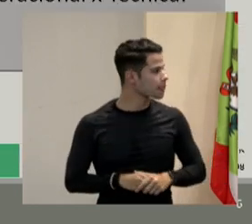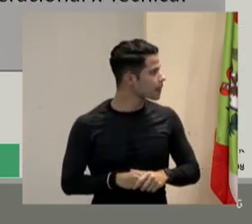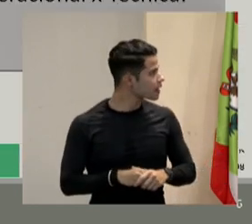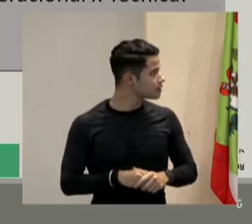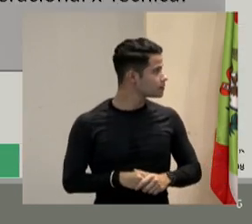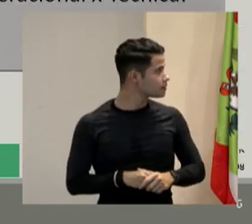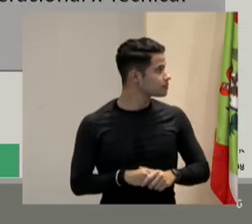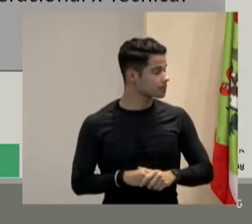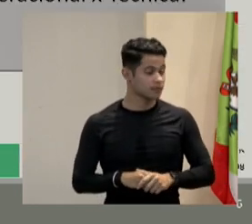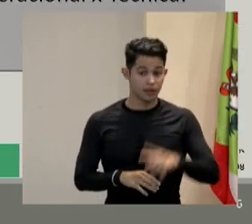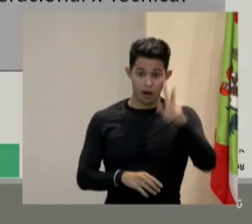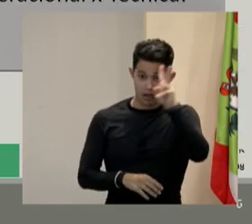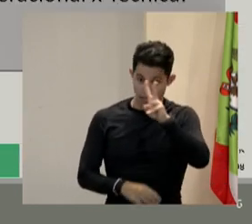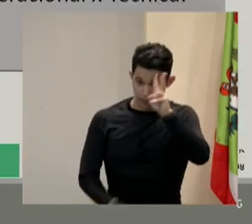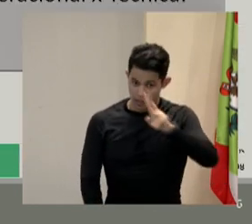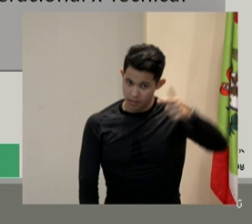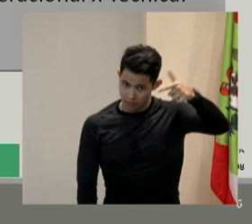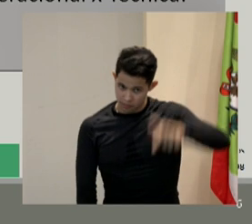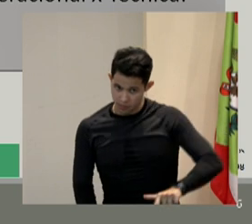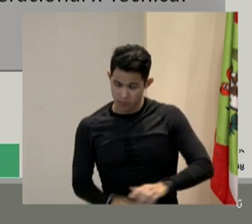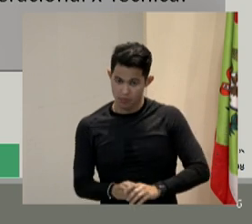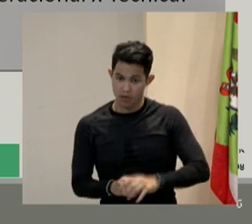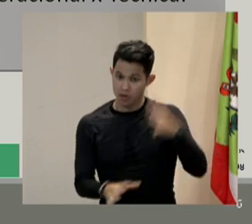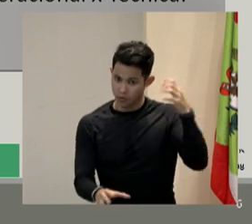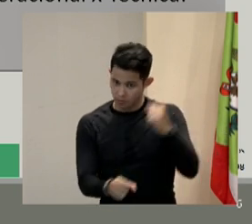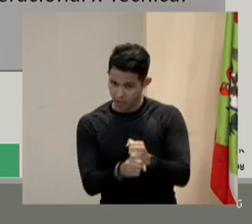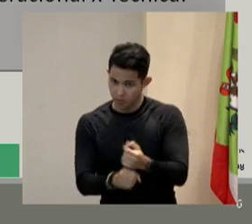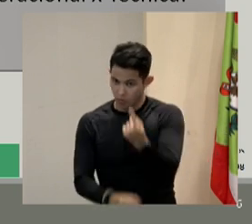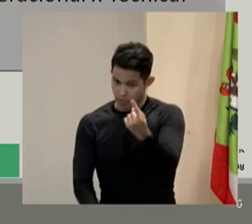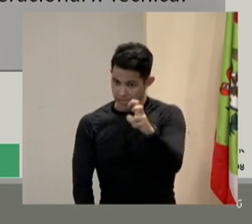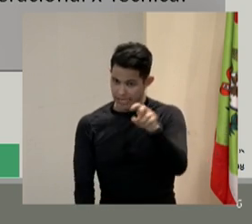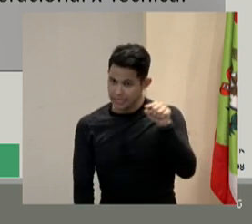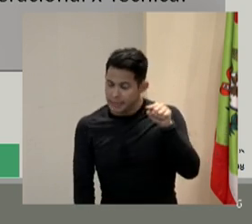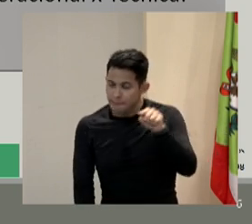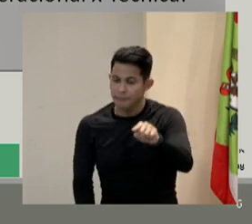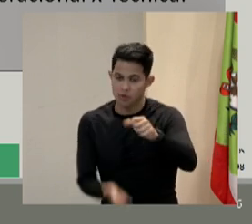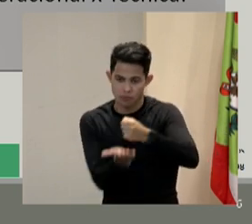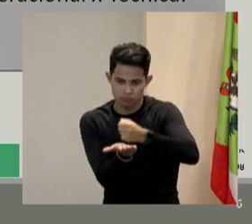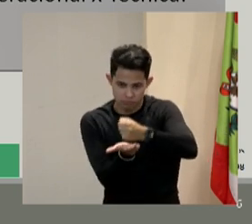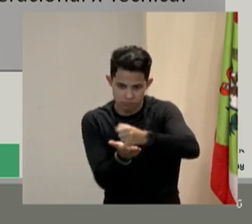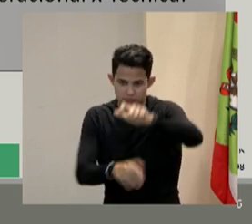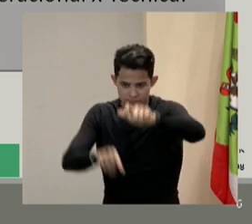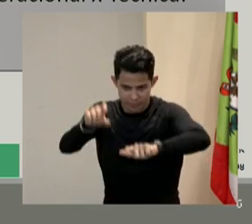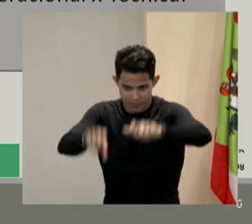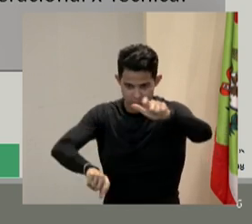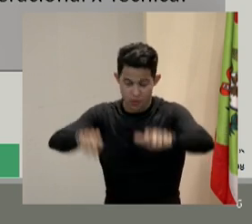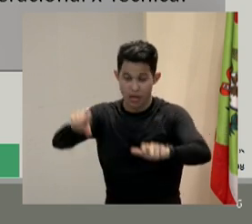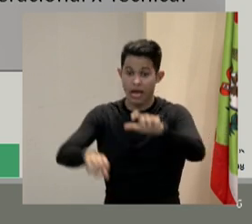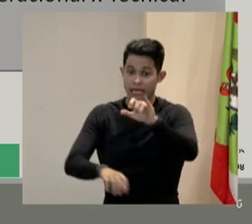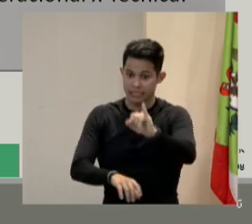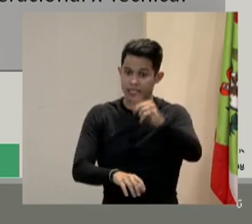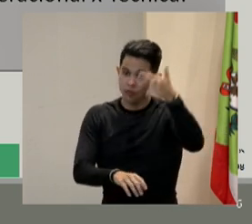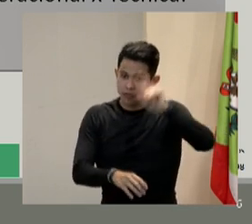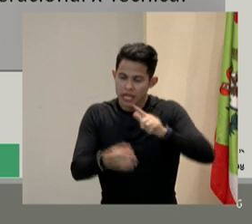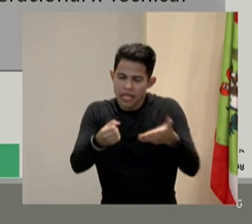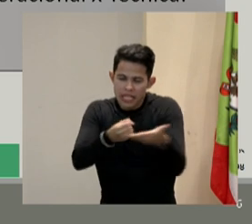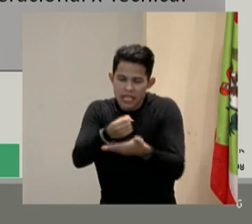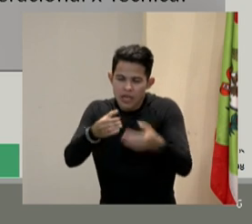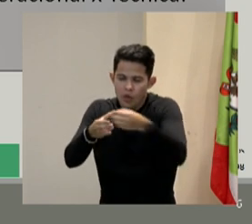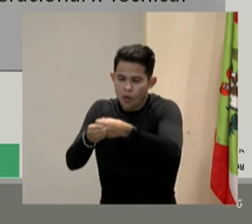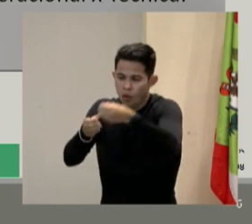Então, lembrando que ela tem 15 mil pessoas, se essa empresa atinge o 5% da cota,